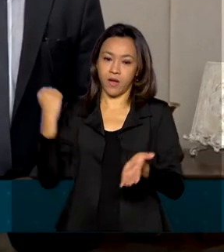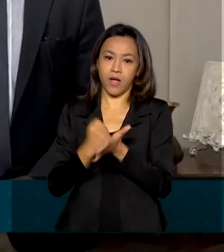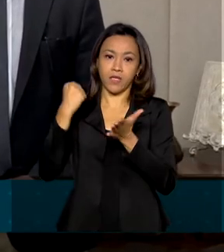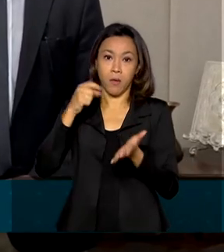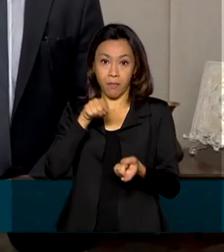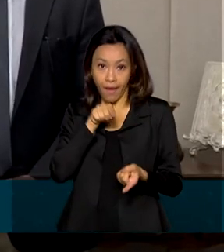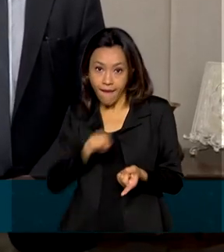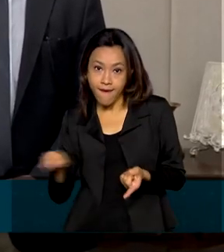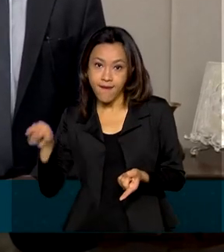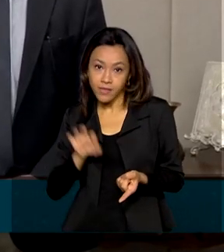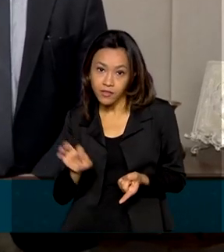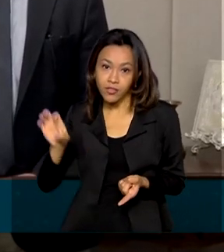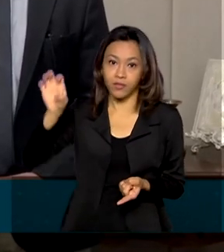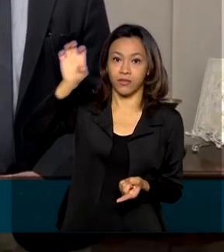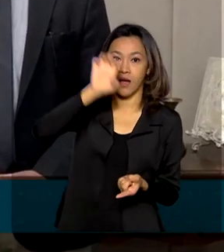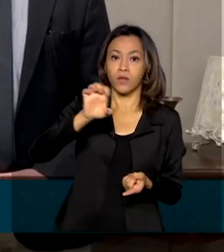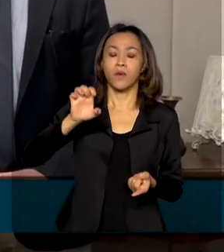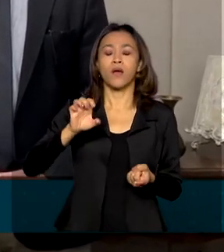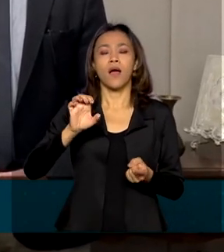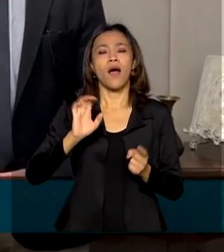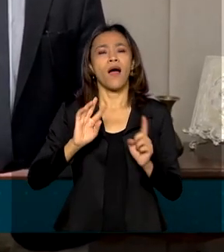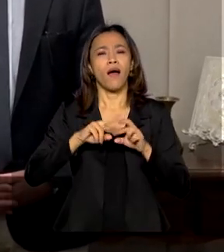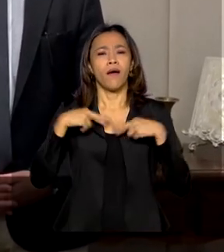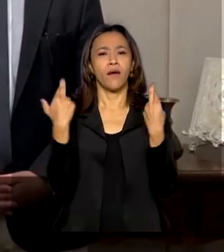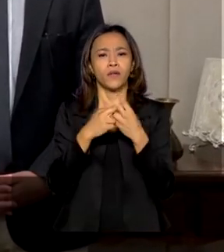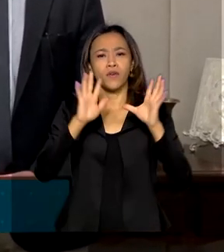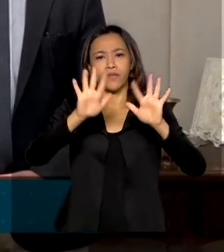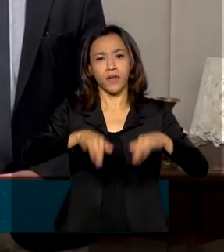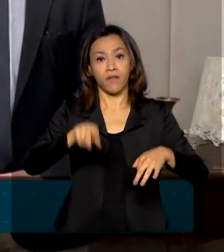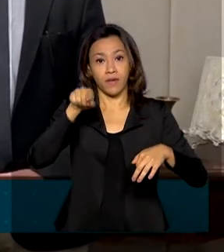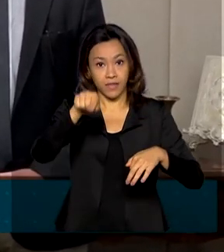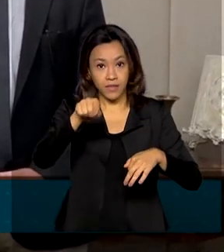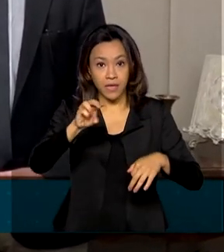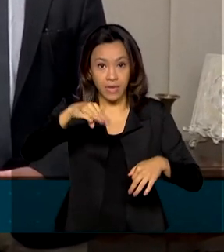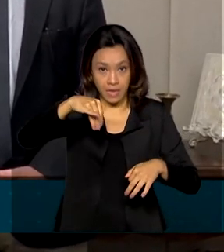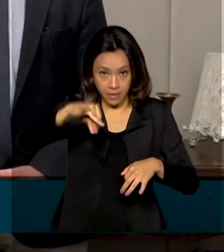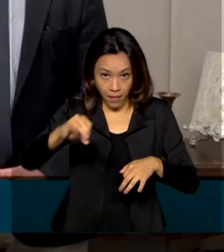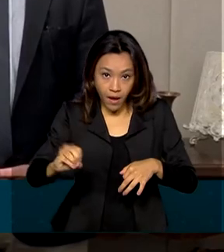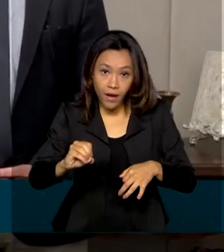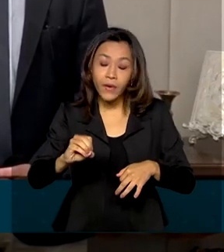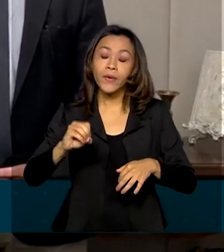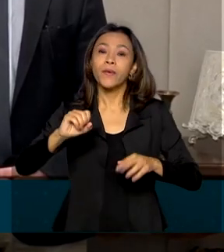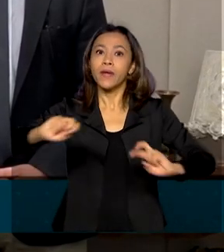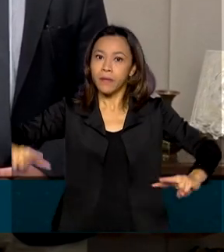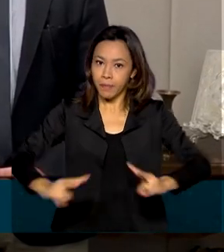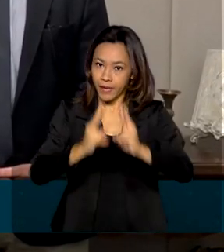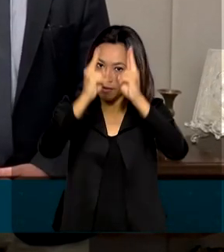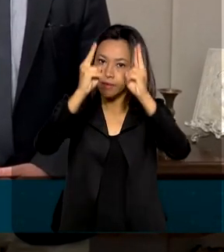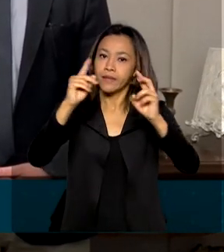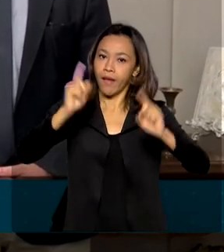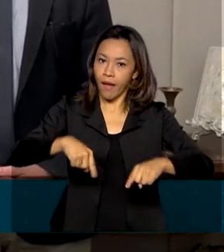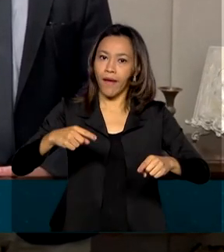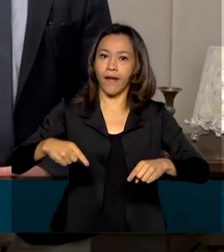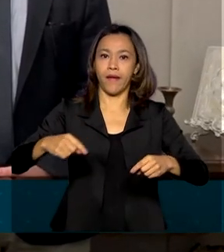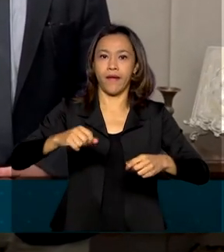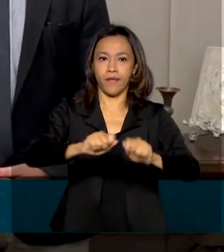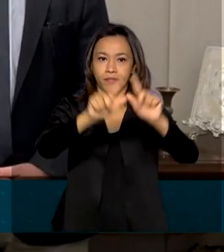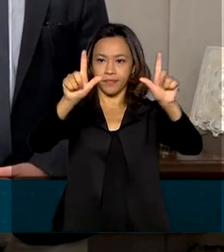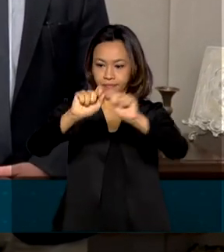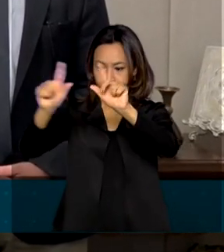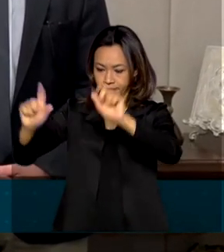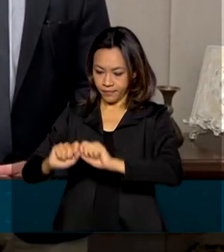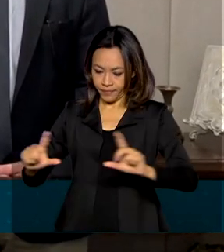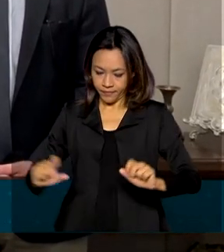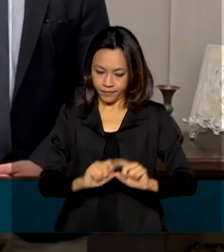reunião final será em maio, em Paris, na OIE. Será virtual esse ano, por causa da pandemia.